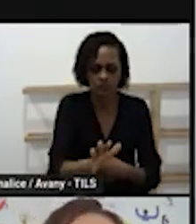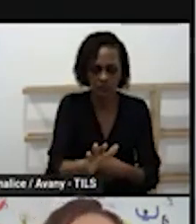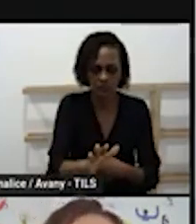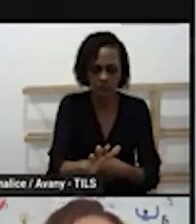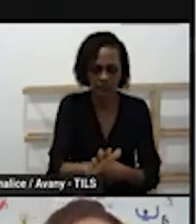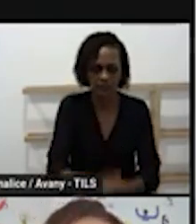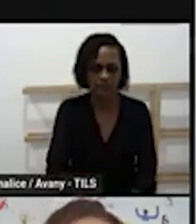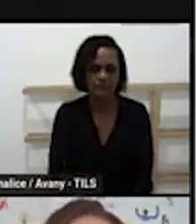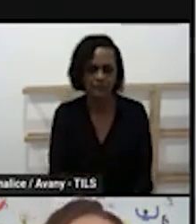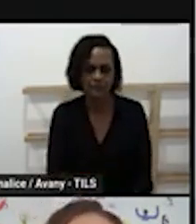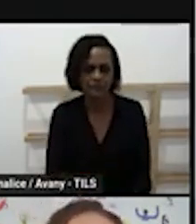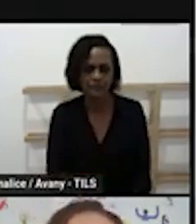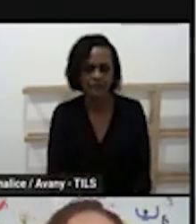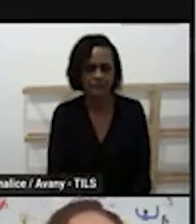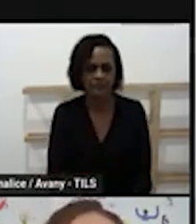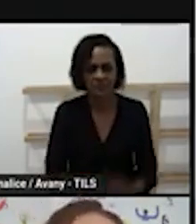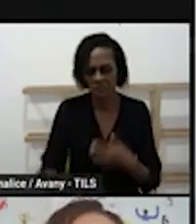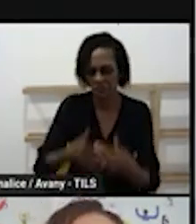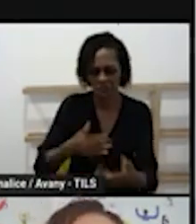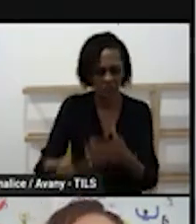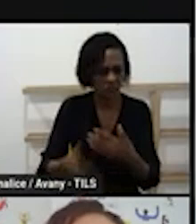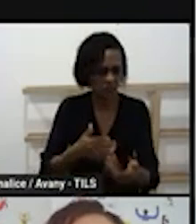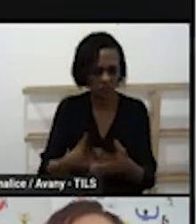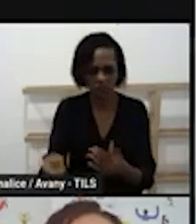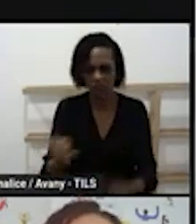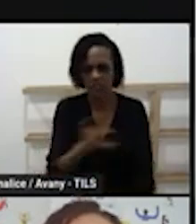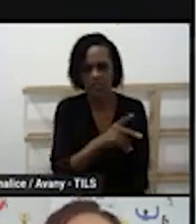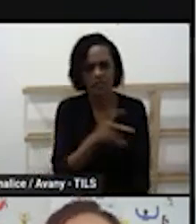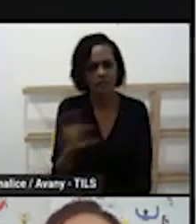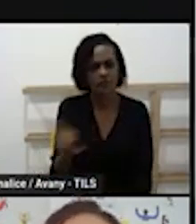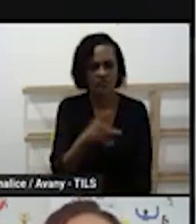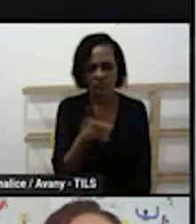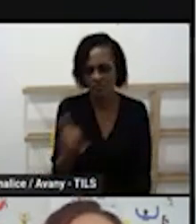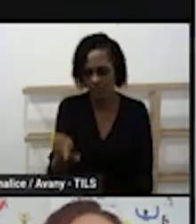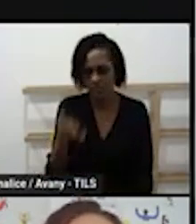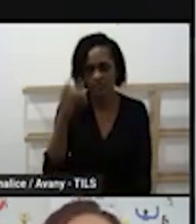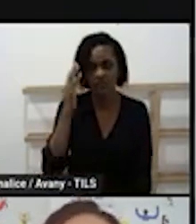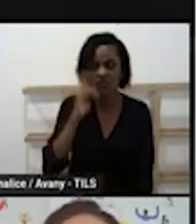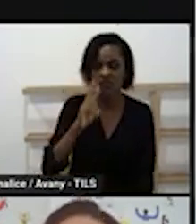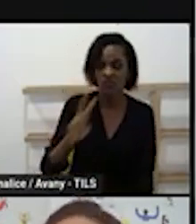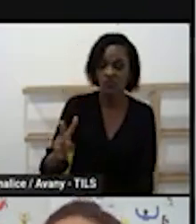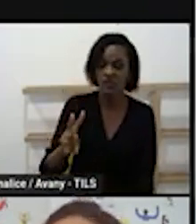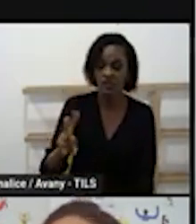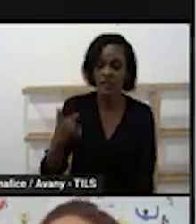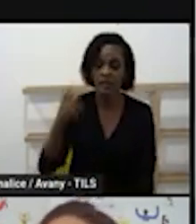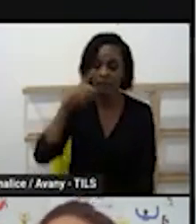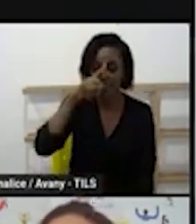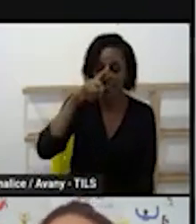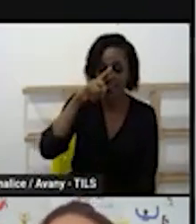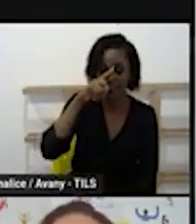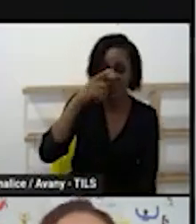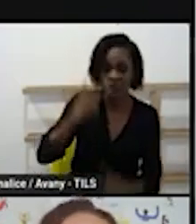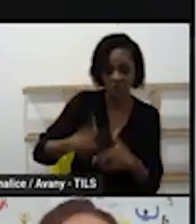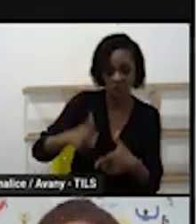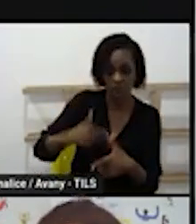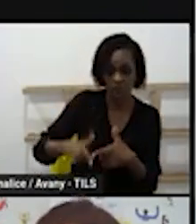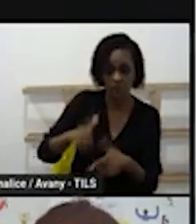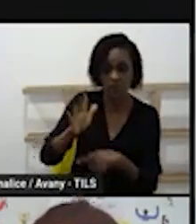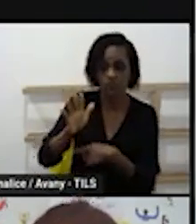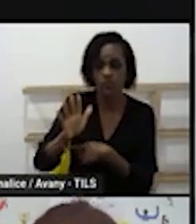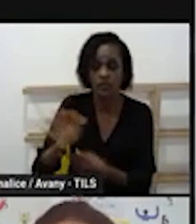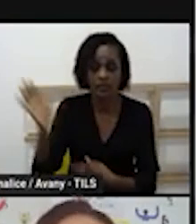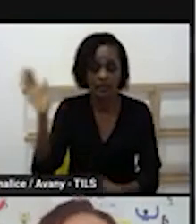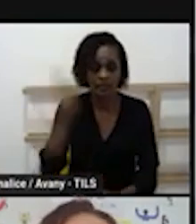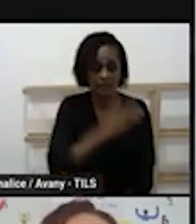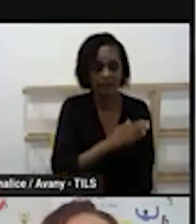ajudar é no momento de uma de uma situação de risco para uma criança então continua a